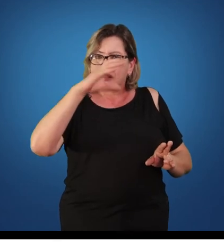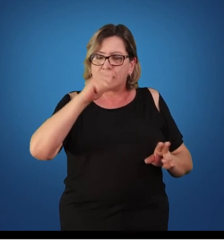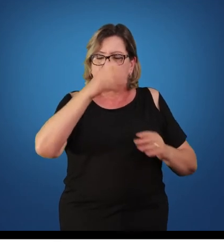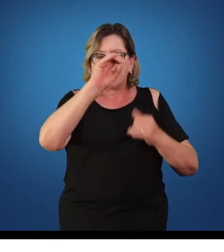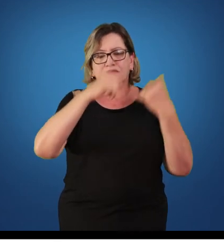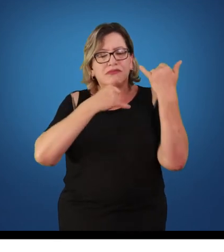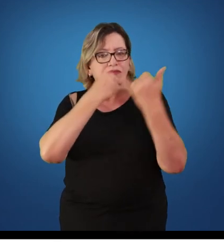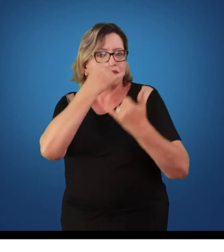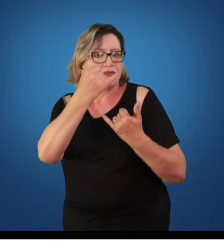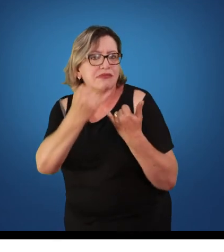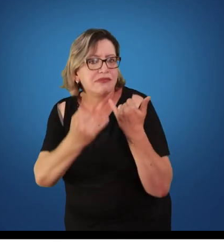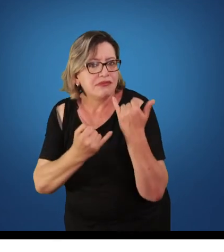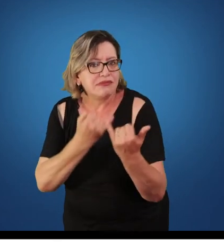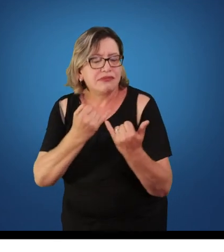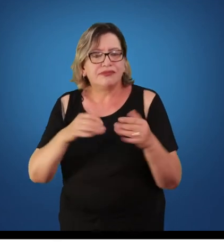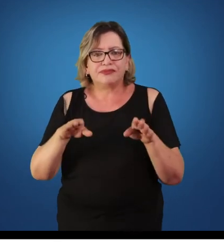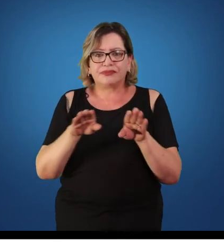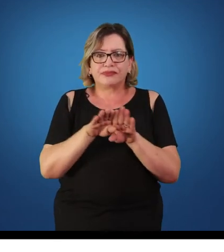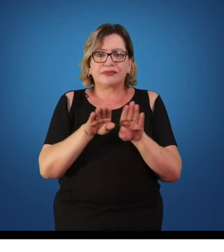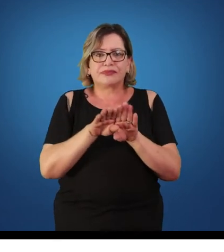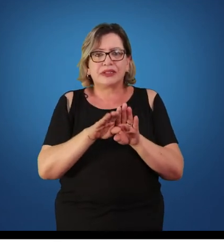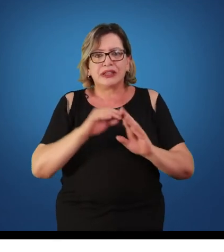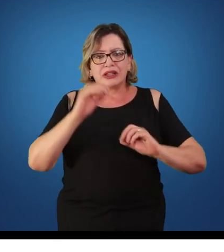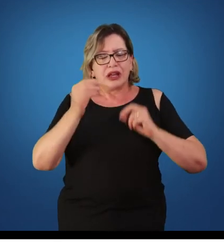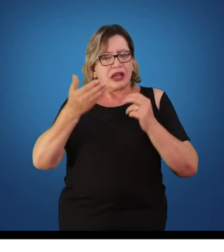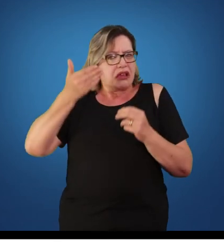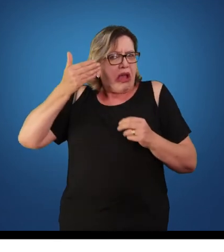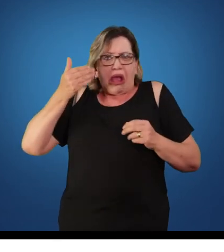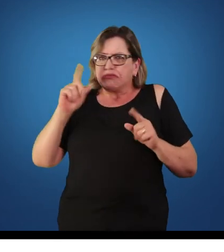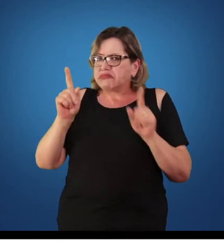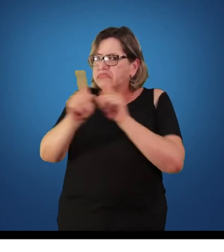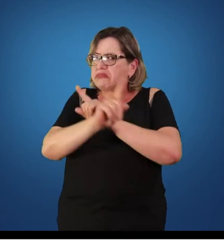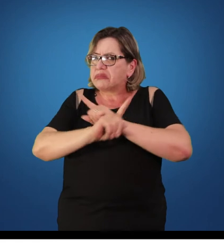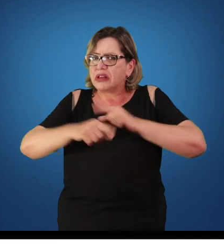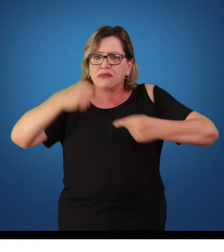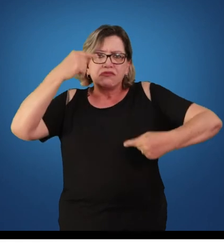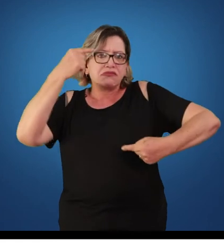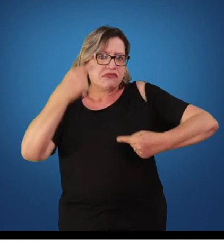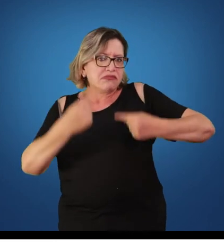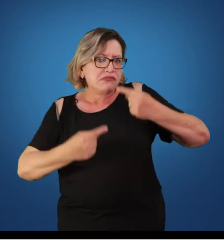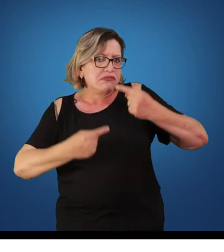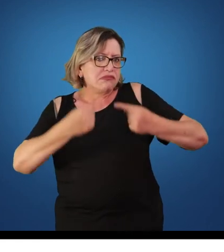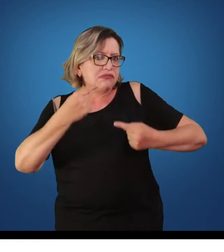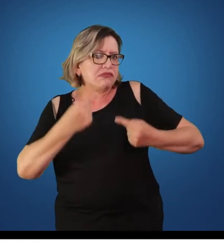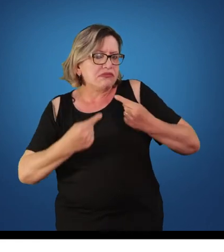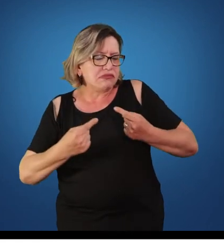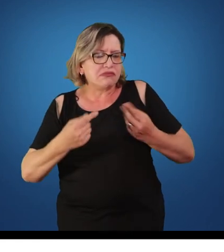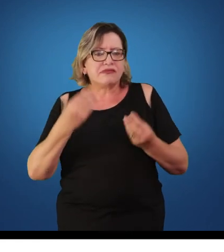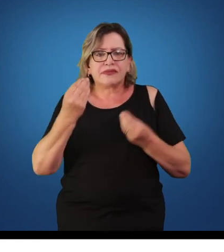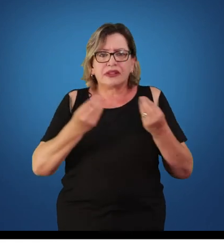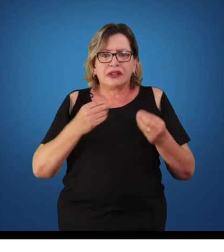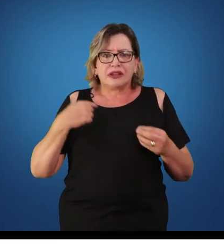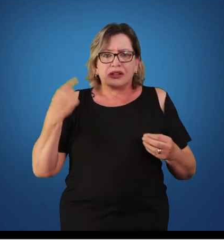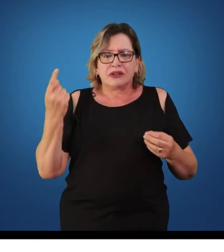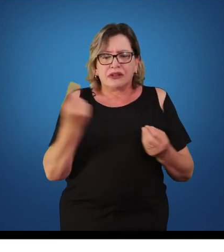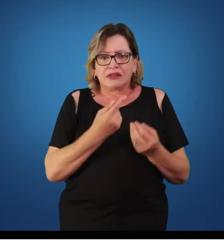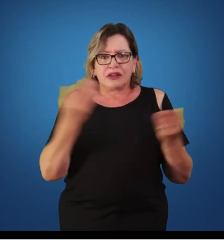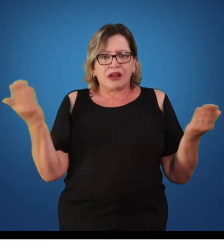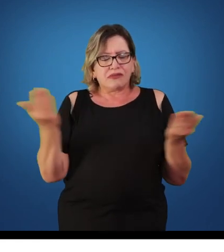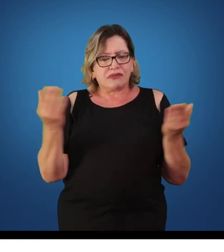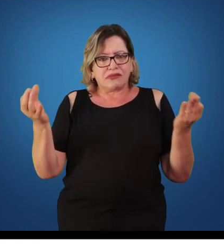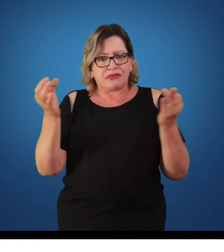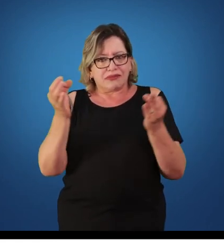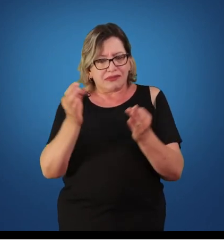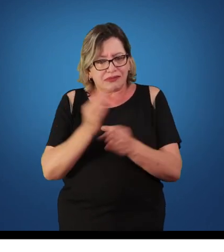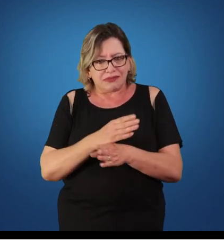diversidade. Questões que até então não eram discutidas nas tendências anteriores. Nós encerramos nossa